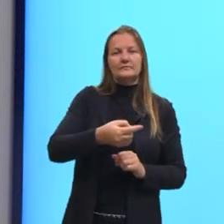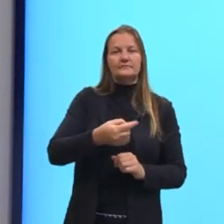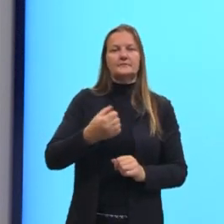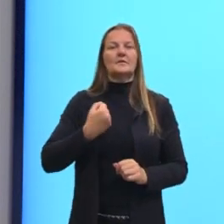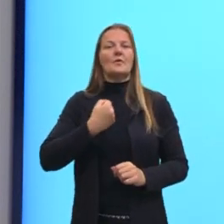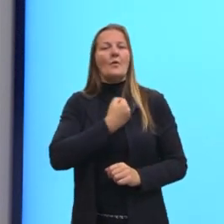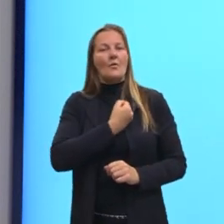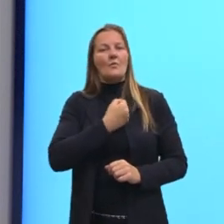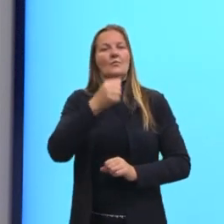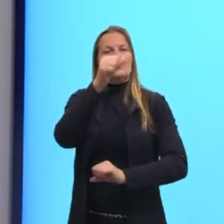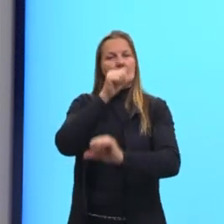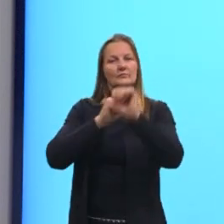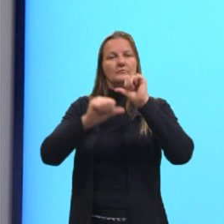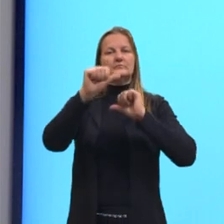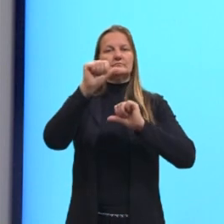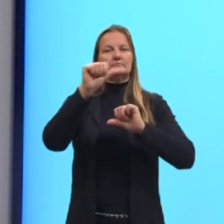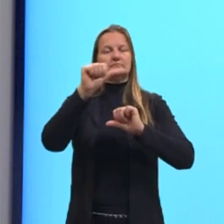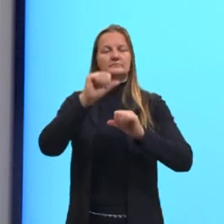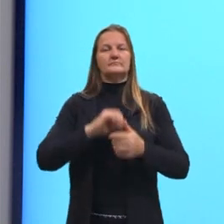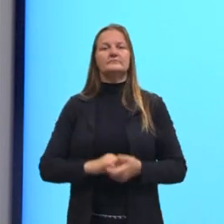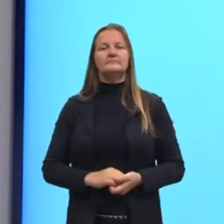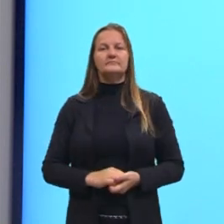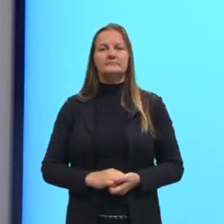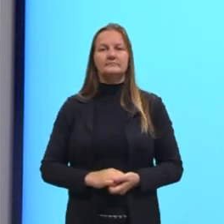ou eu tenho a situação inversa.